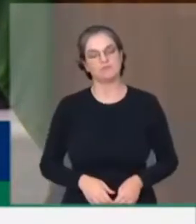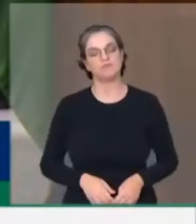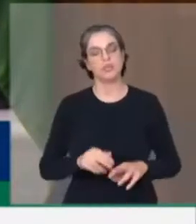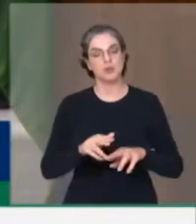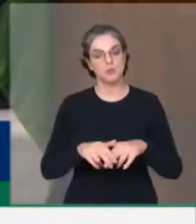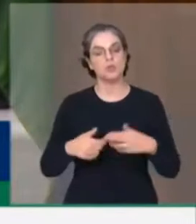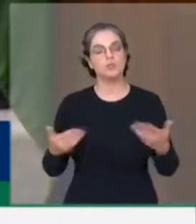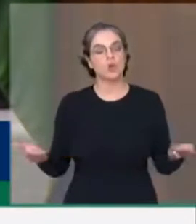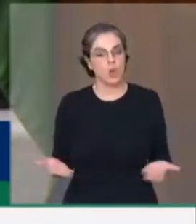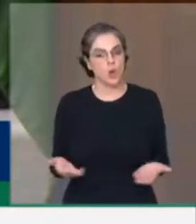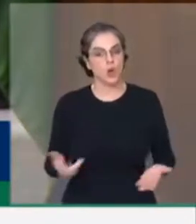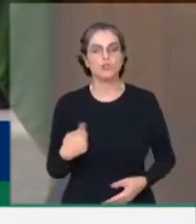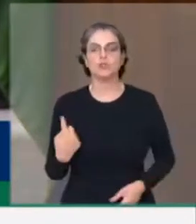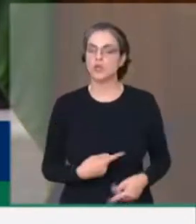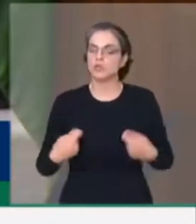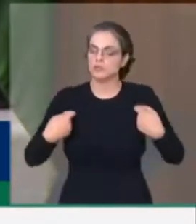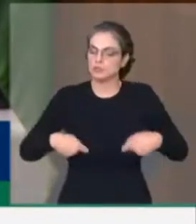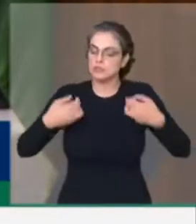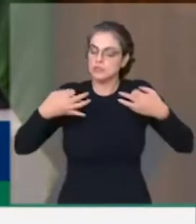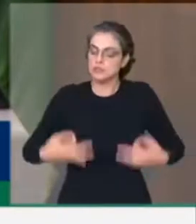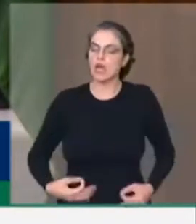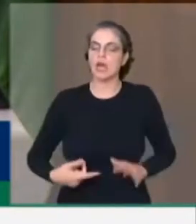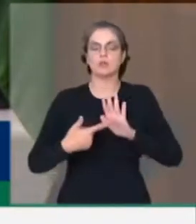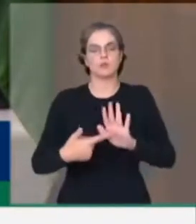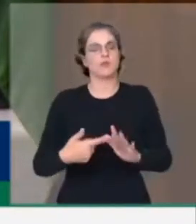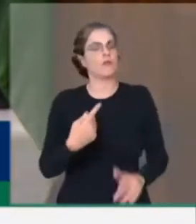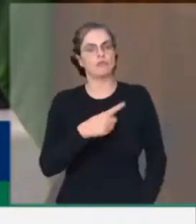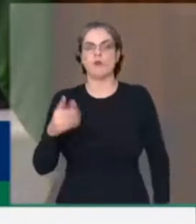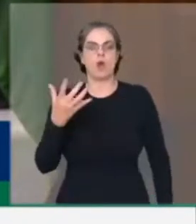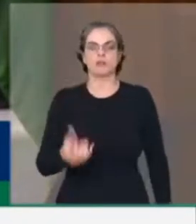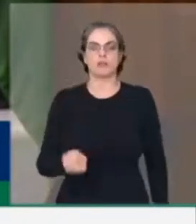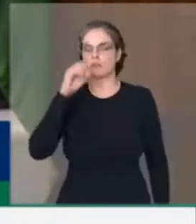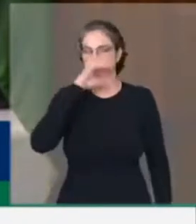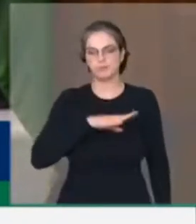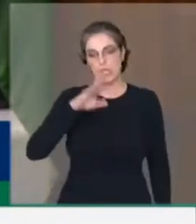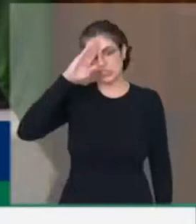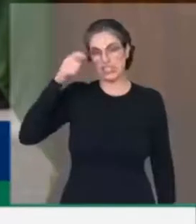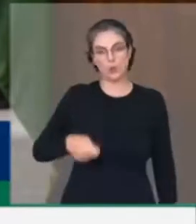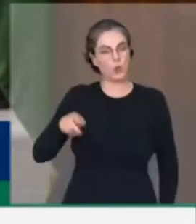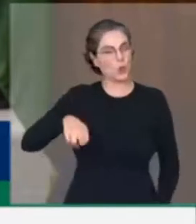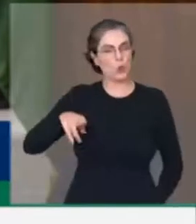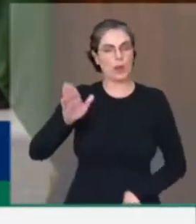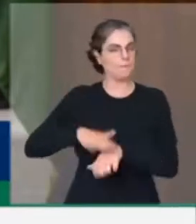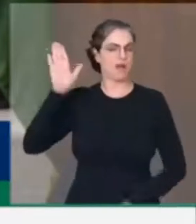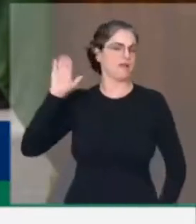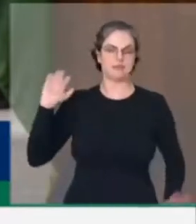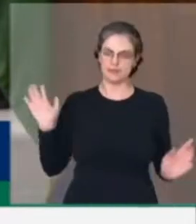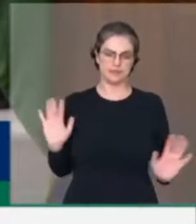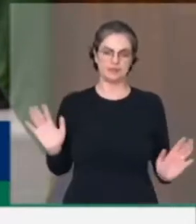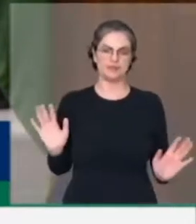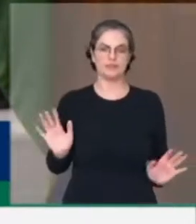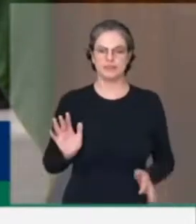dar esta resposta é dizer não ao autoritarismo, ditadura nunca mais, desprezo pela